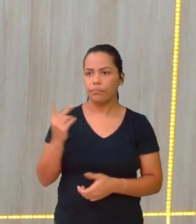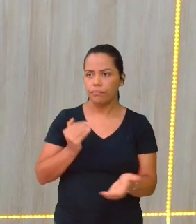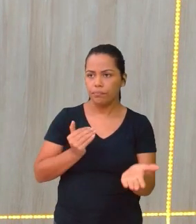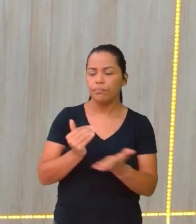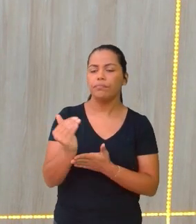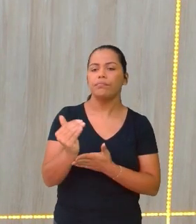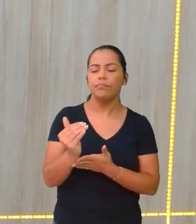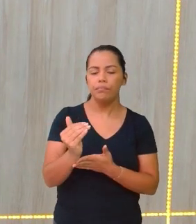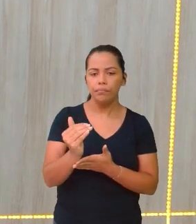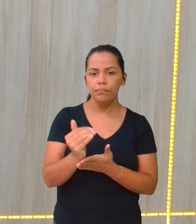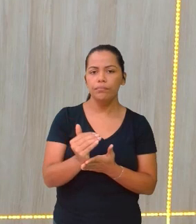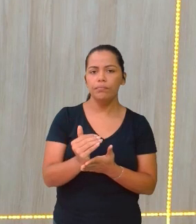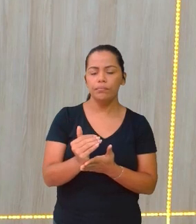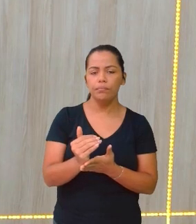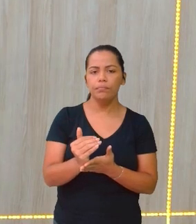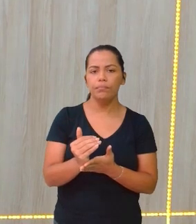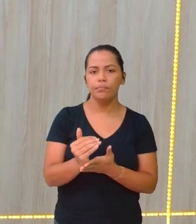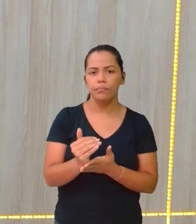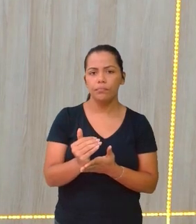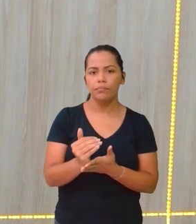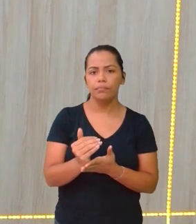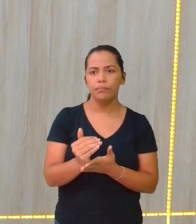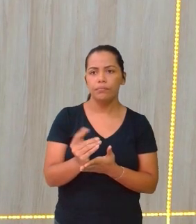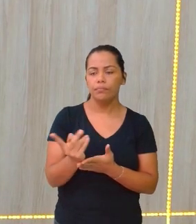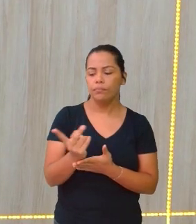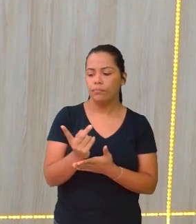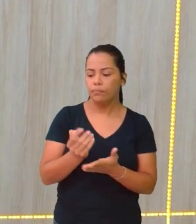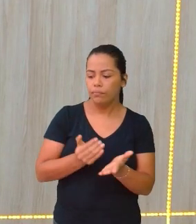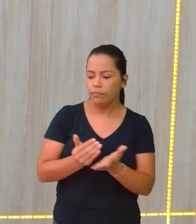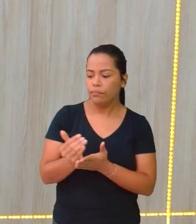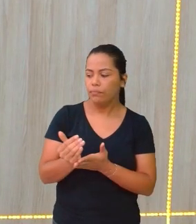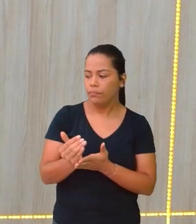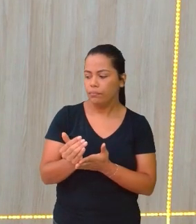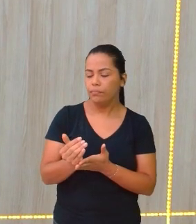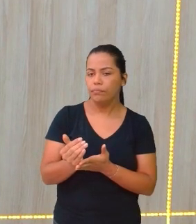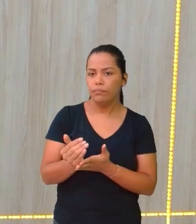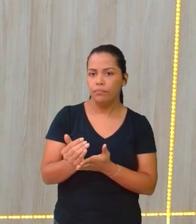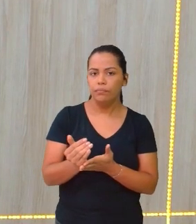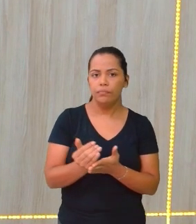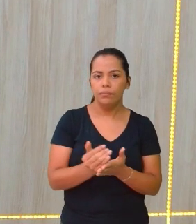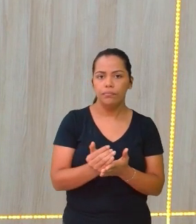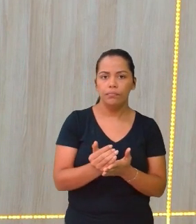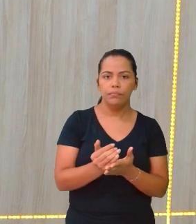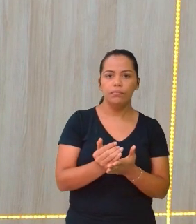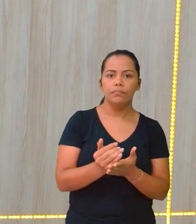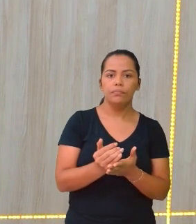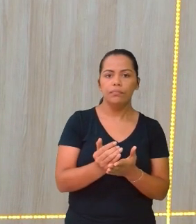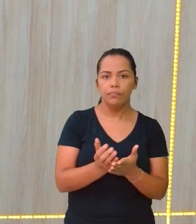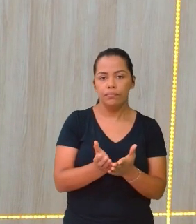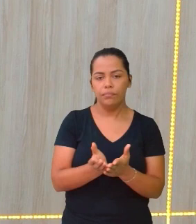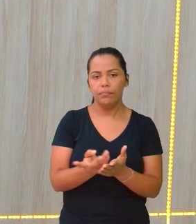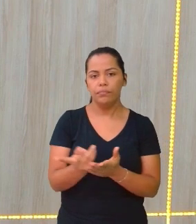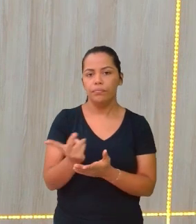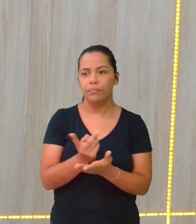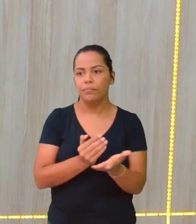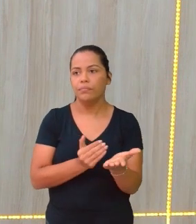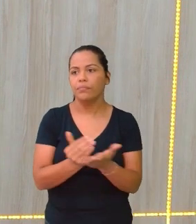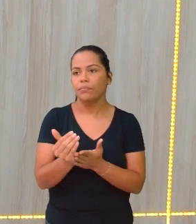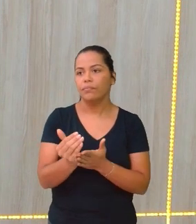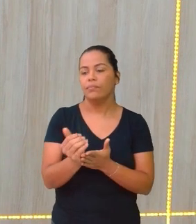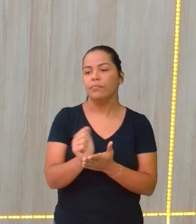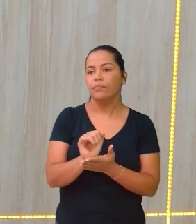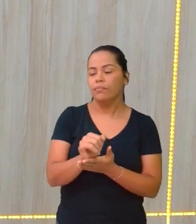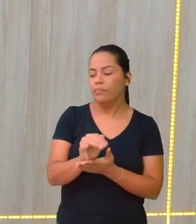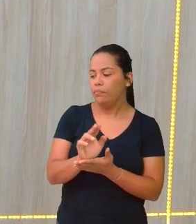conseguem. Mas vamos dizer que o F1, aquele que deslocou primeiro aqui, olha, ele consegue e esse outro não.